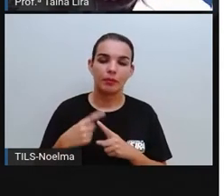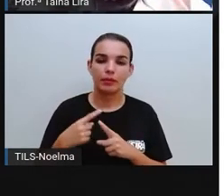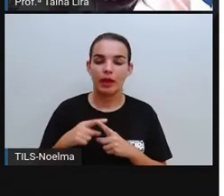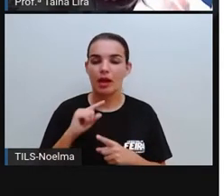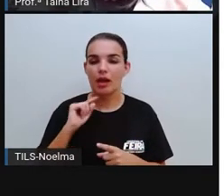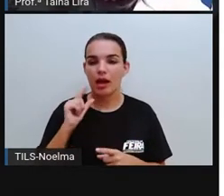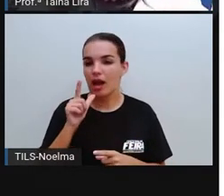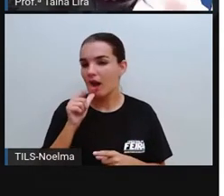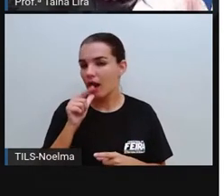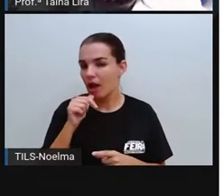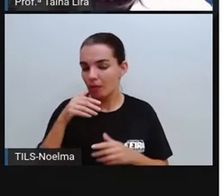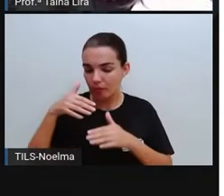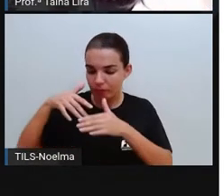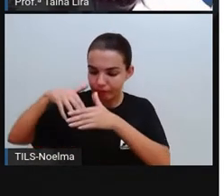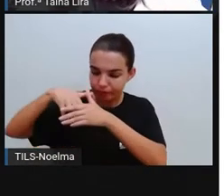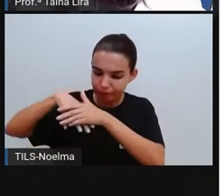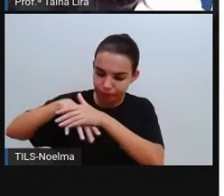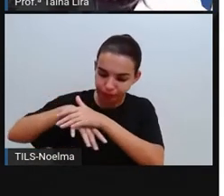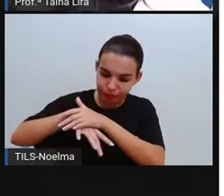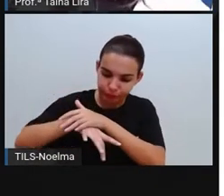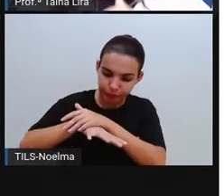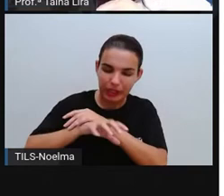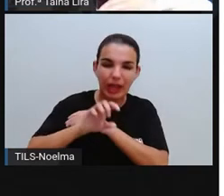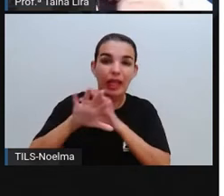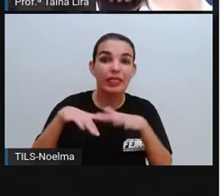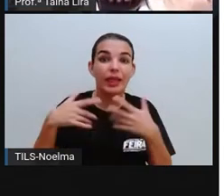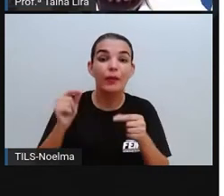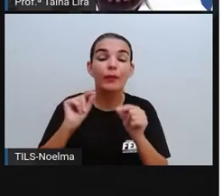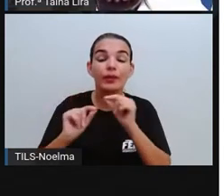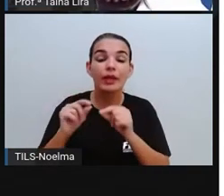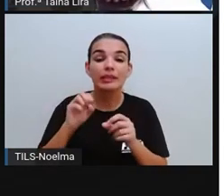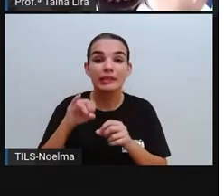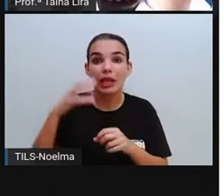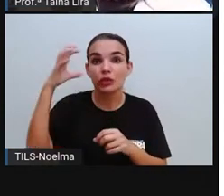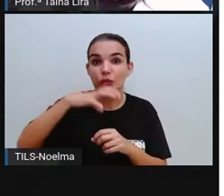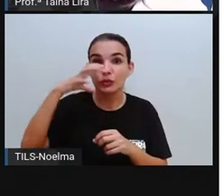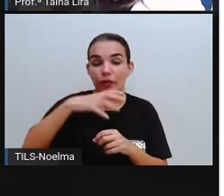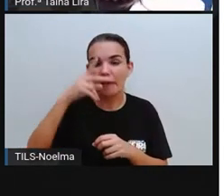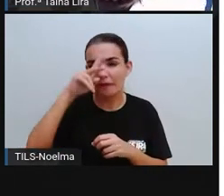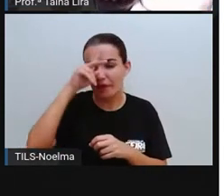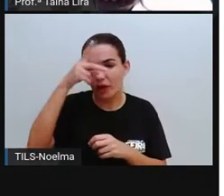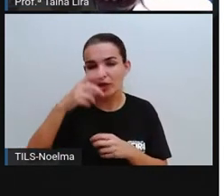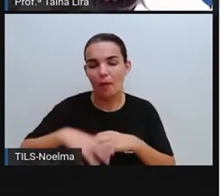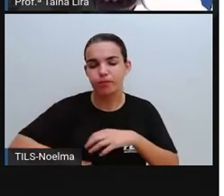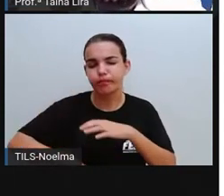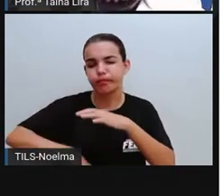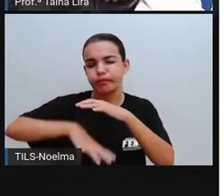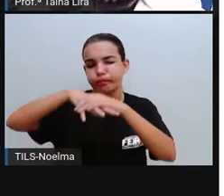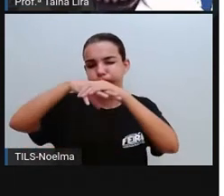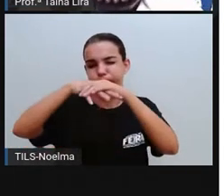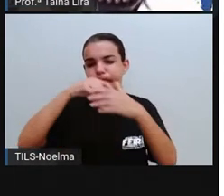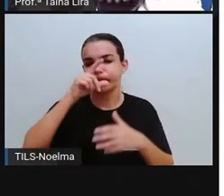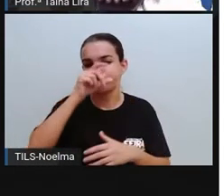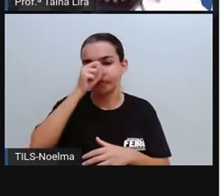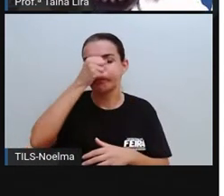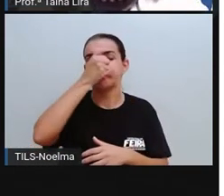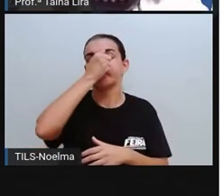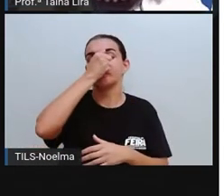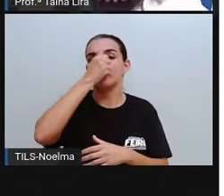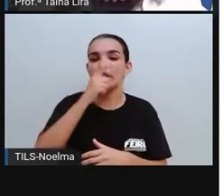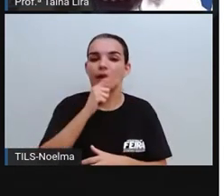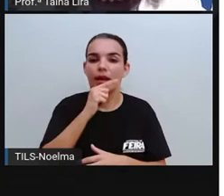escoar. E aí num dia de chuva muito intensa, enche aí as avenidas de água, né?